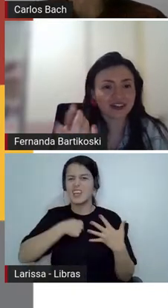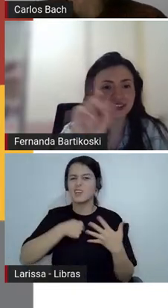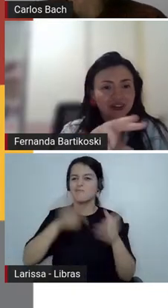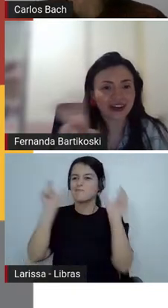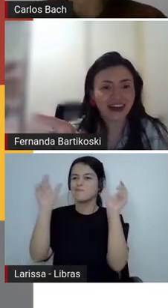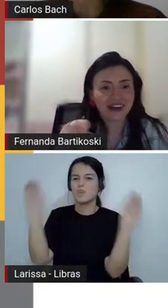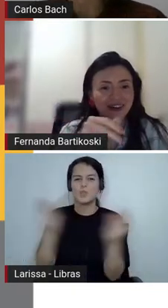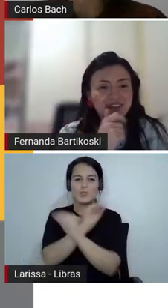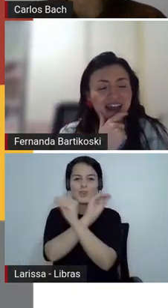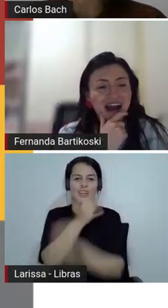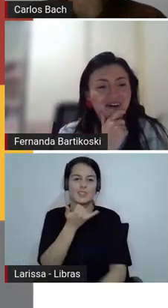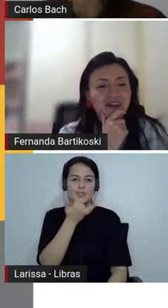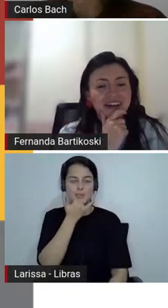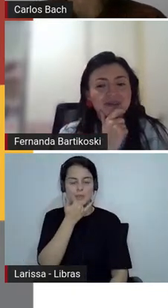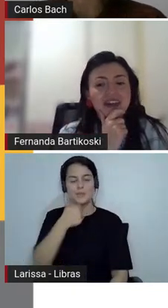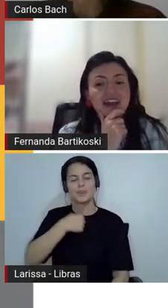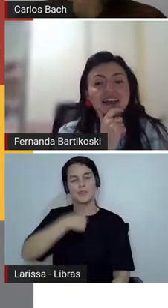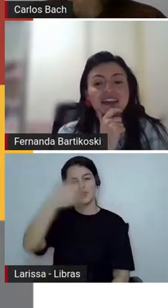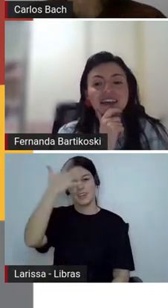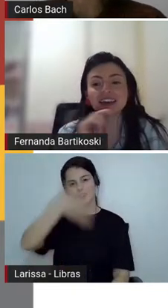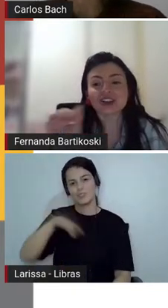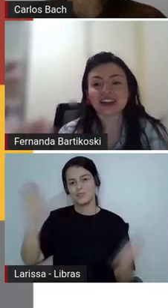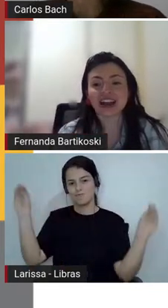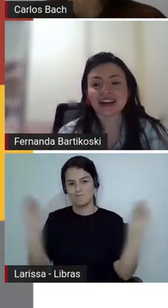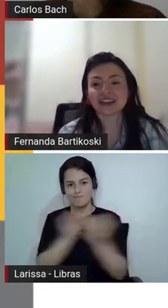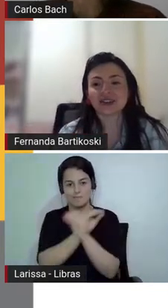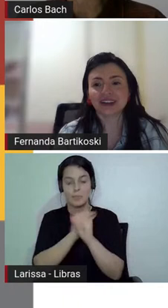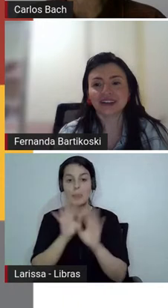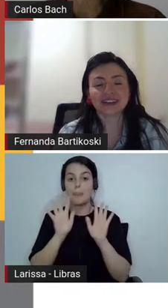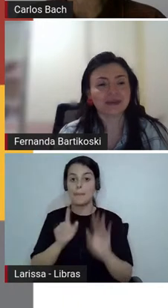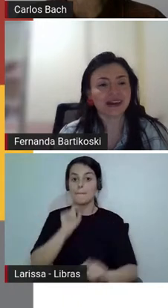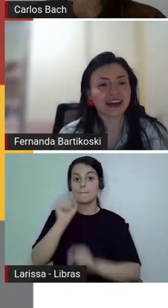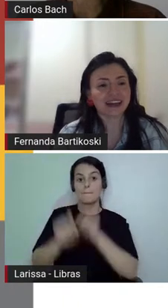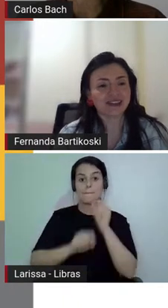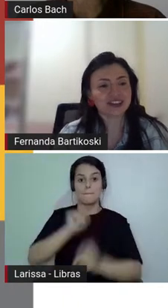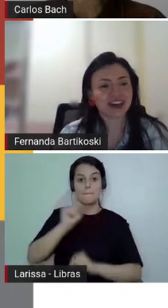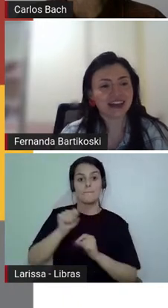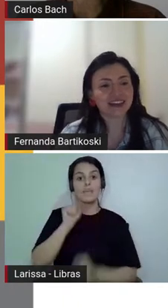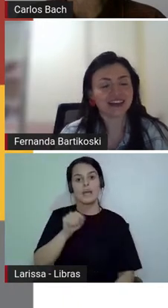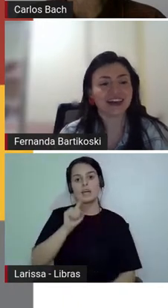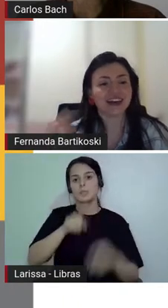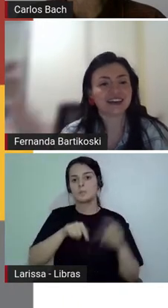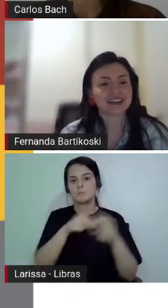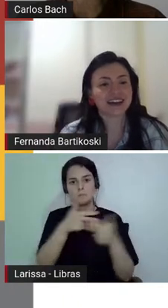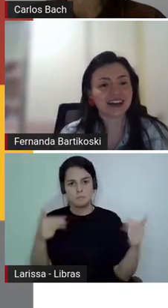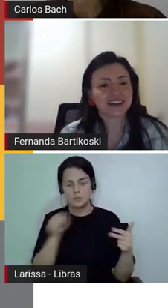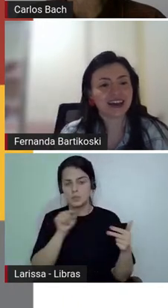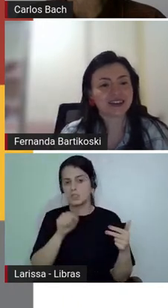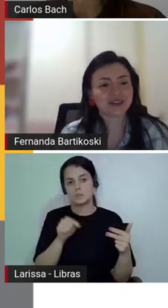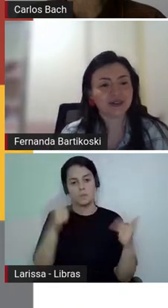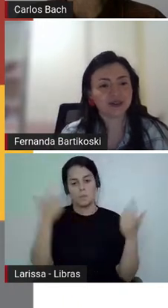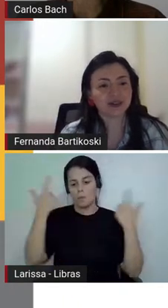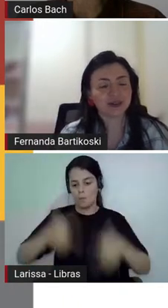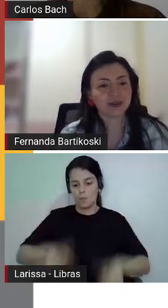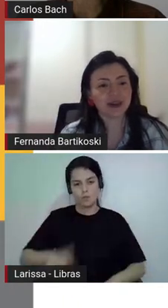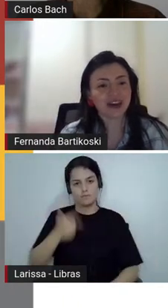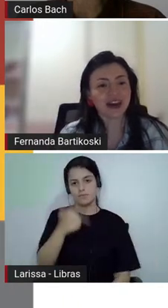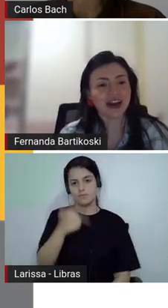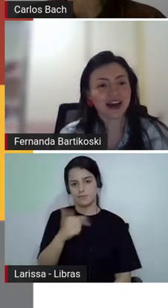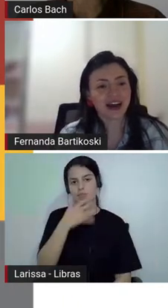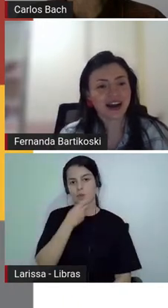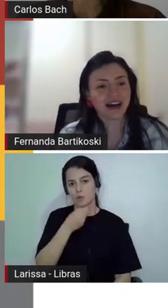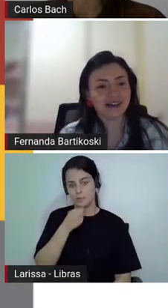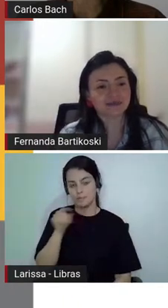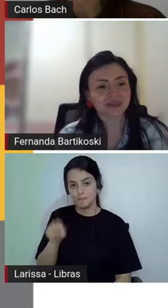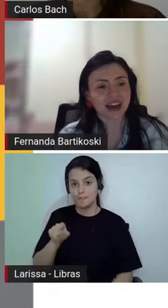troquei a ordem que já está circulando também ali no chat quem quiser ter acesso no YouTube